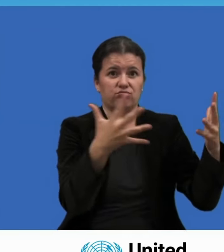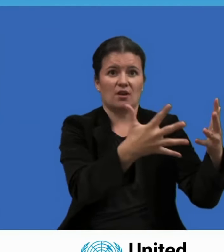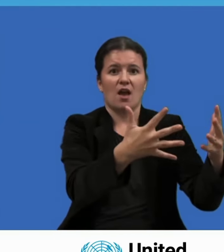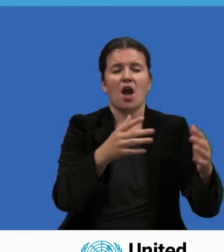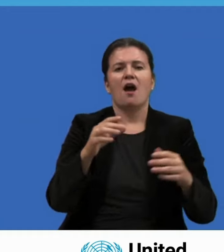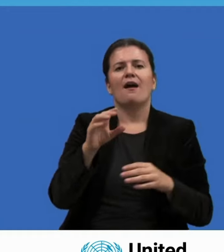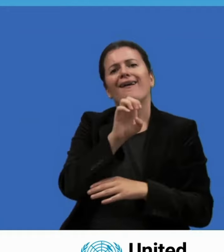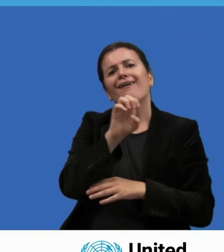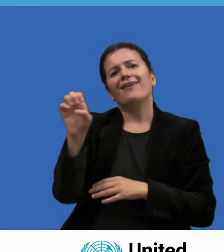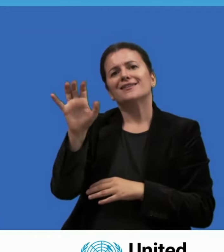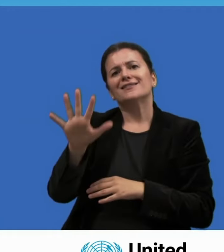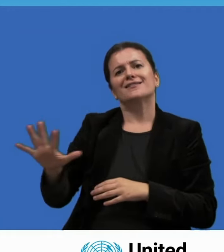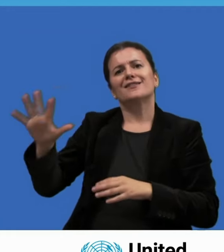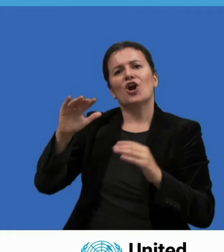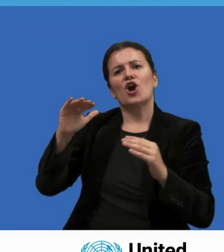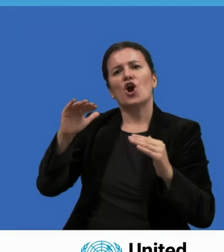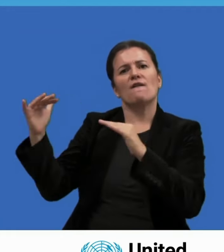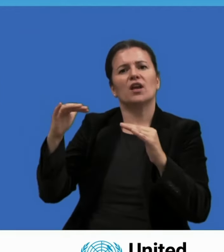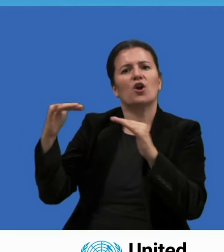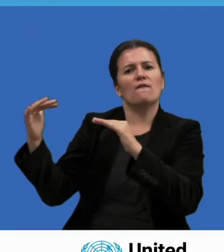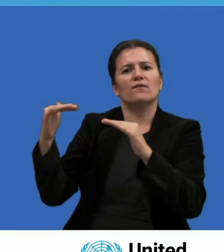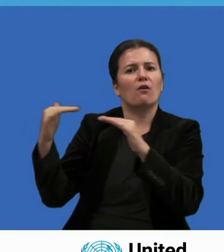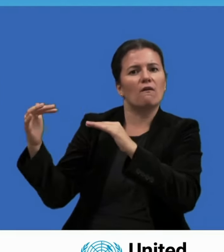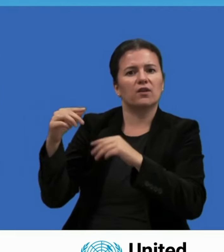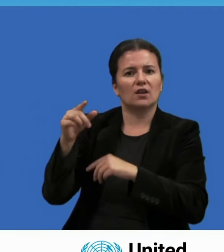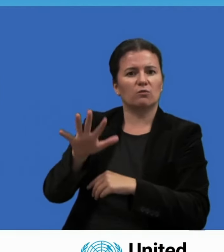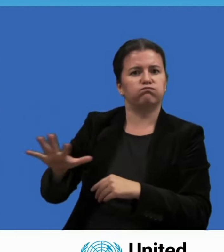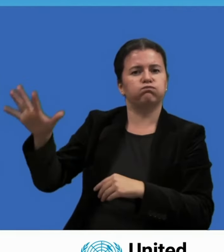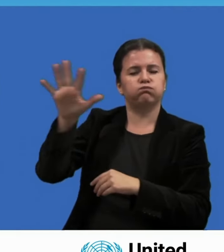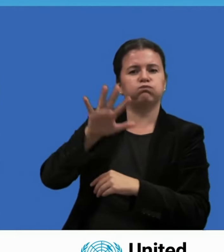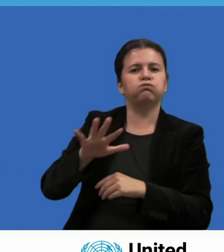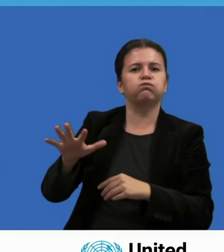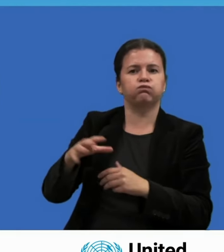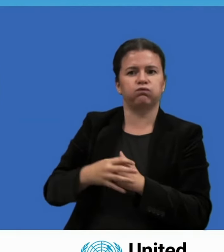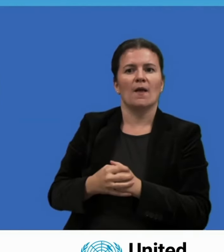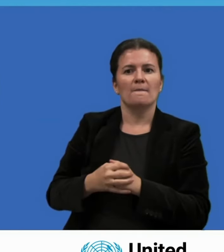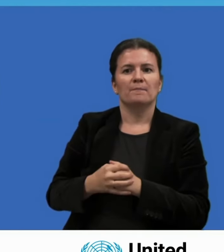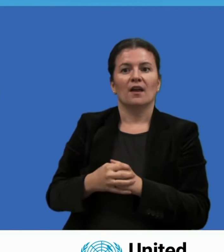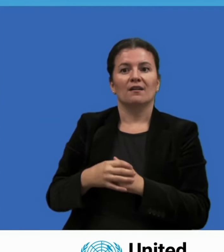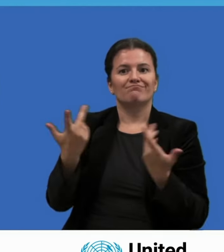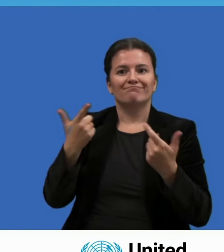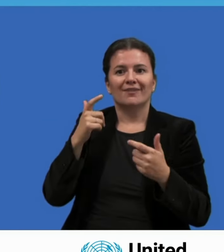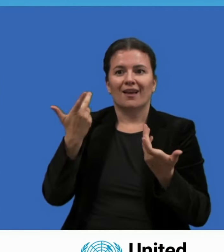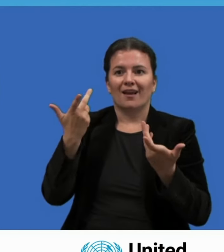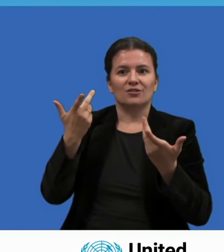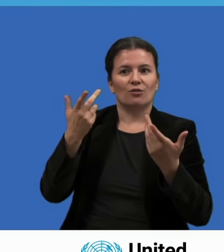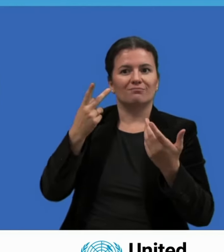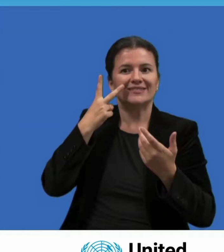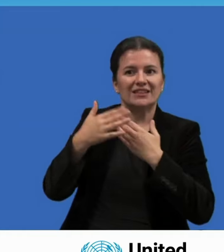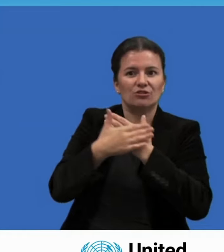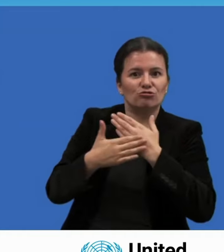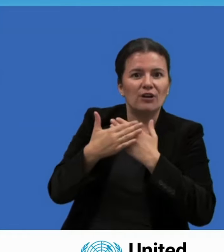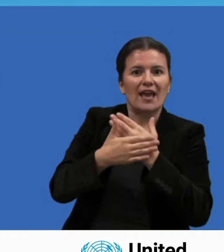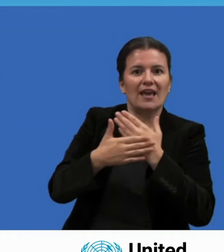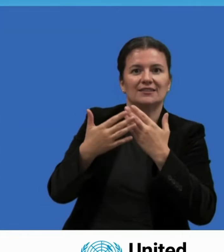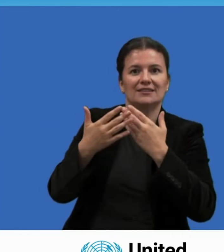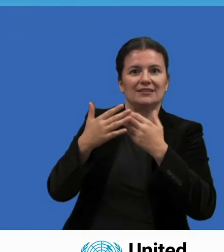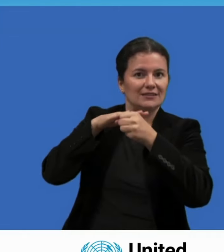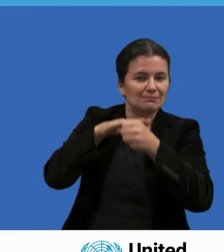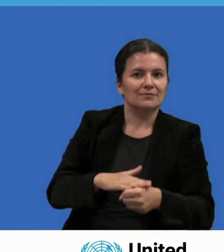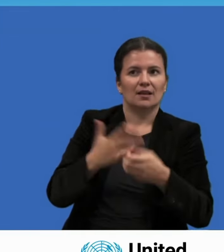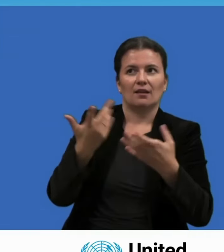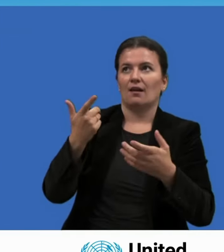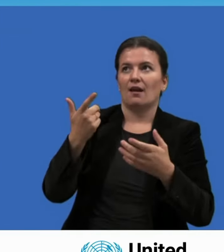clima escancaram as limitações das instâncias multilaterais. A maioria dos órgãos carece de